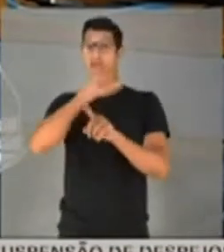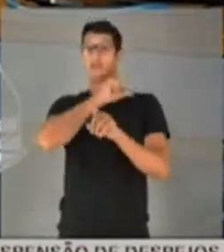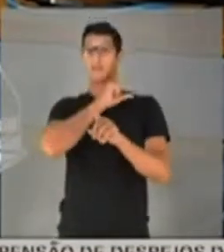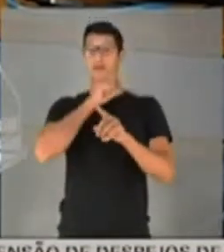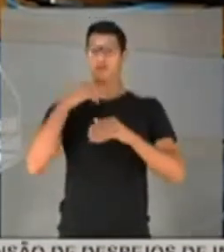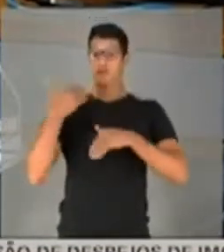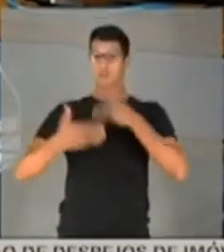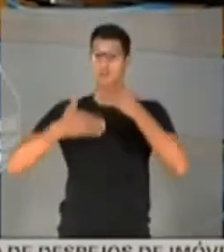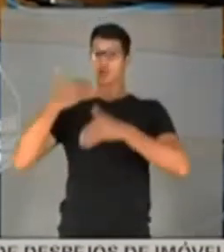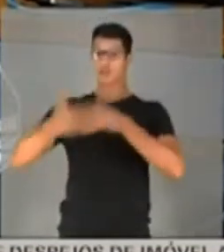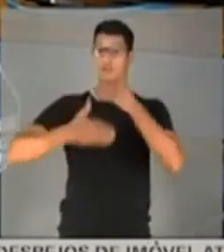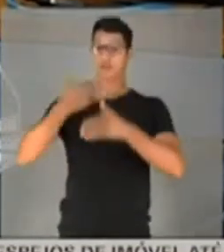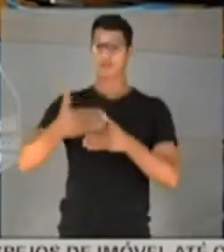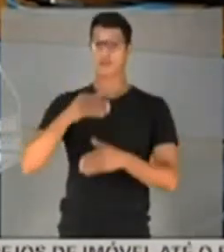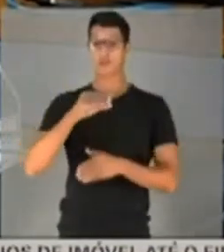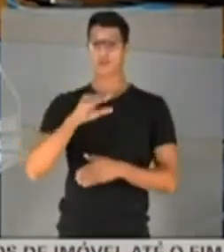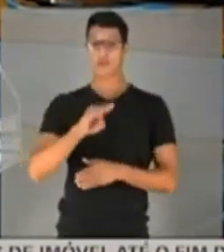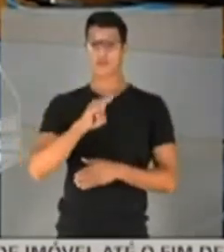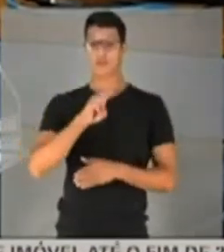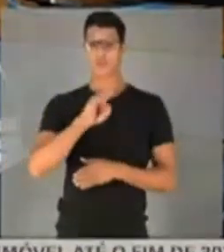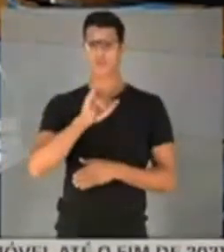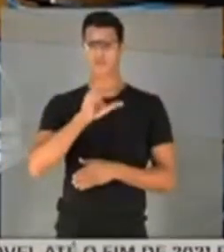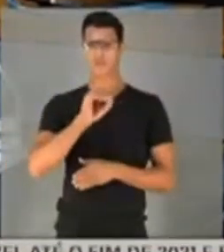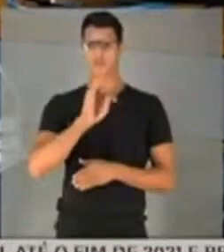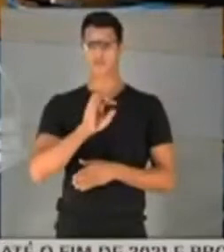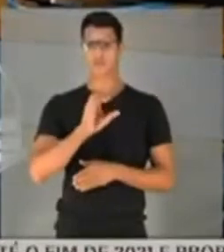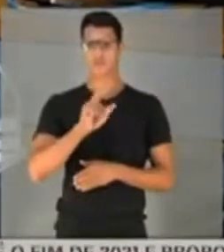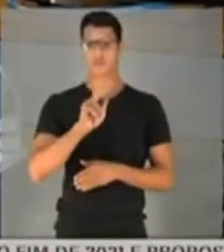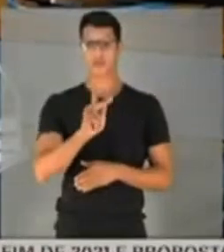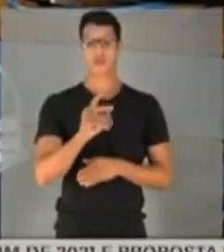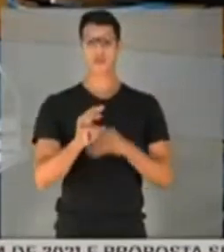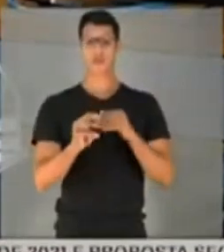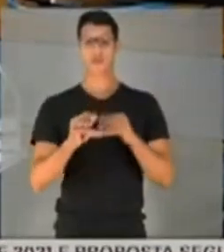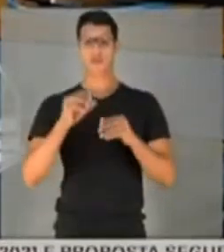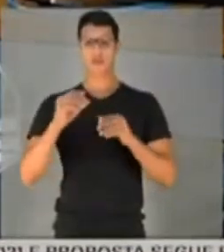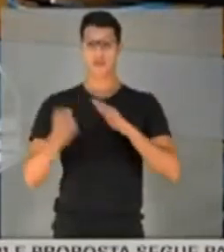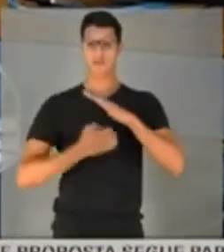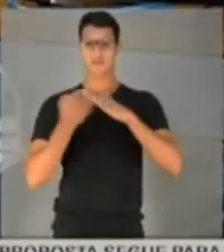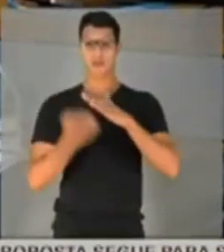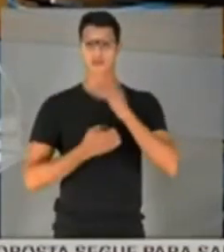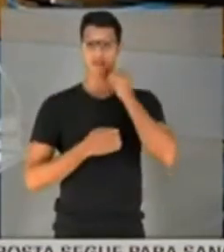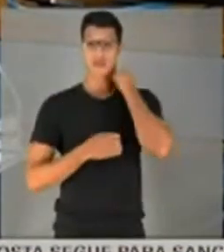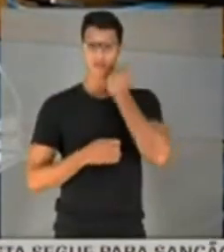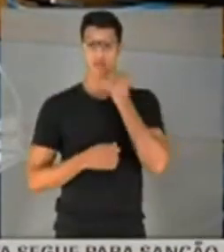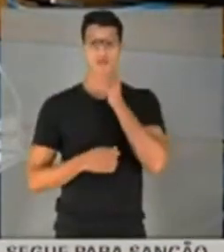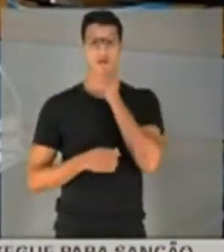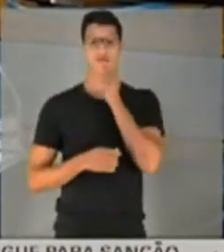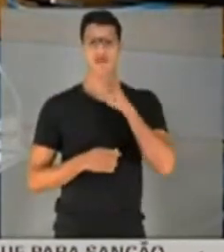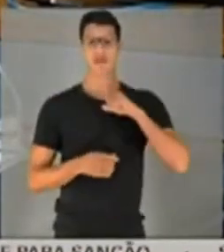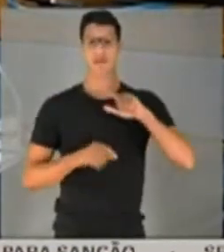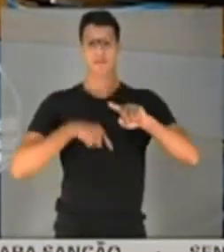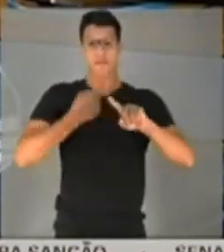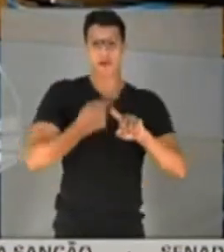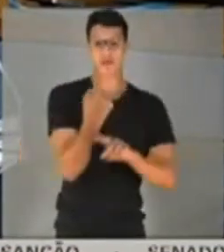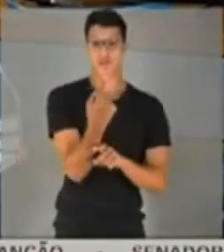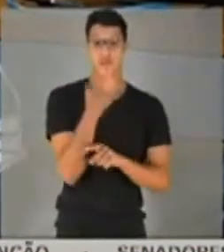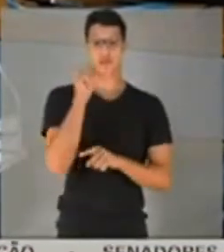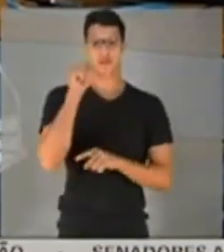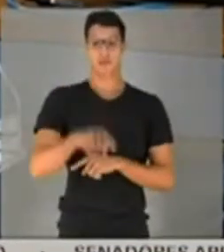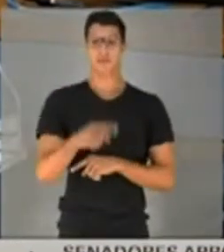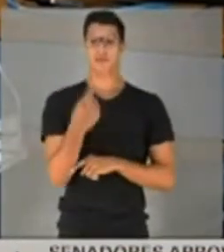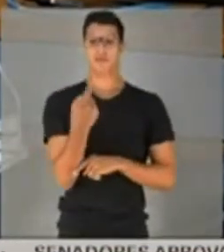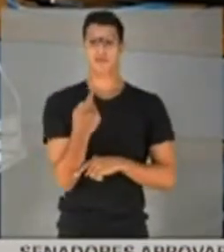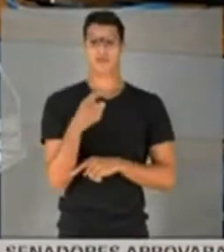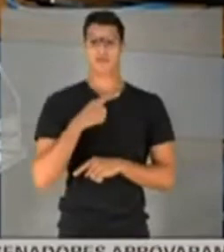procedimentos em relação a Bharat Biotech, a Anvisa, precisa... É tanta empresa, senhor Humberto. Ainda tem mais uma ainda no meio, que é